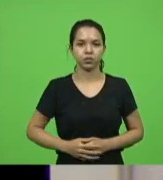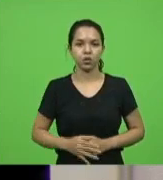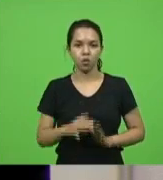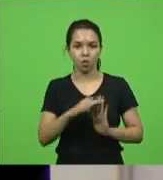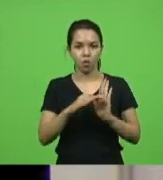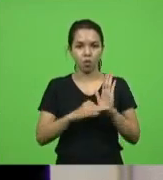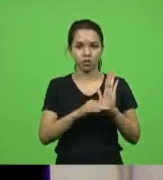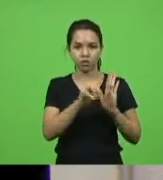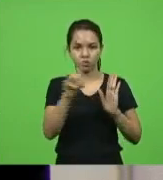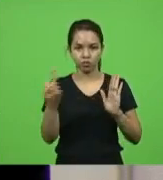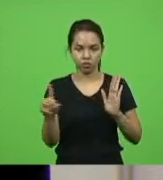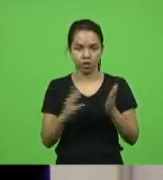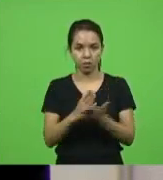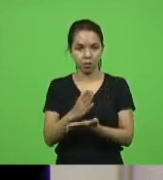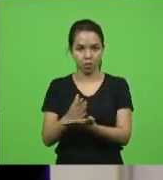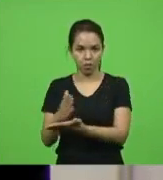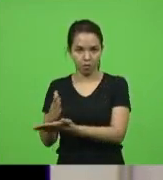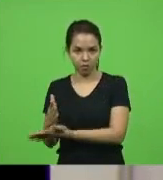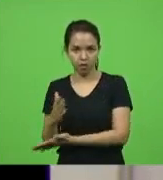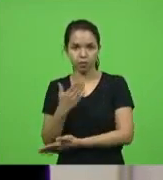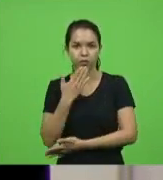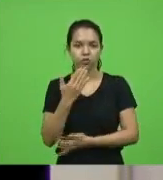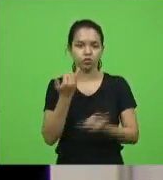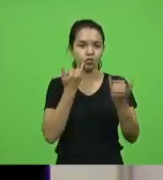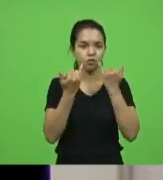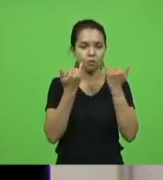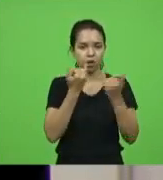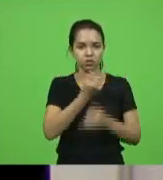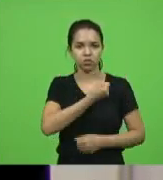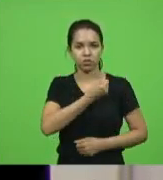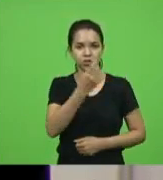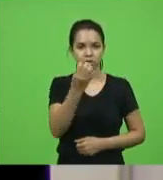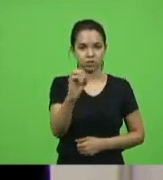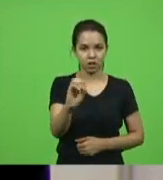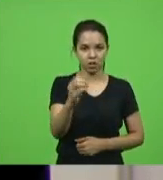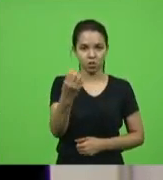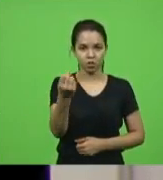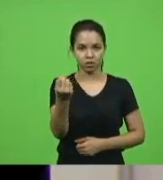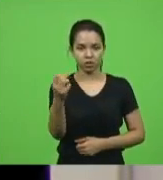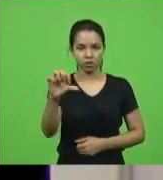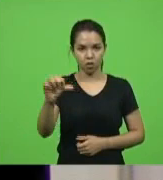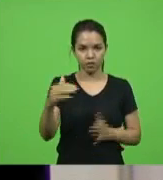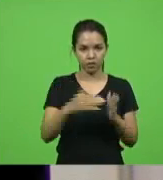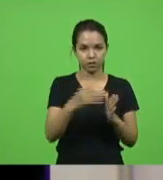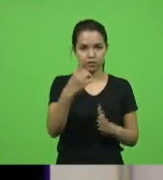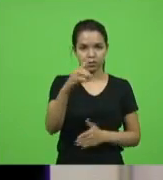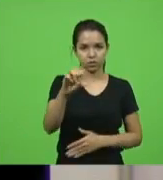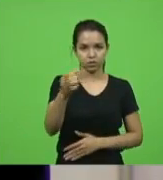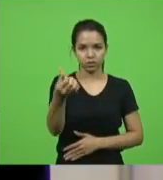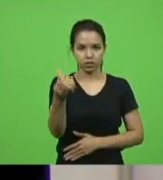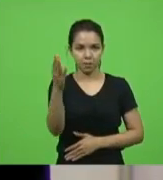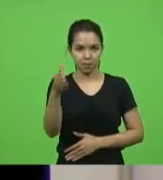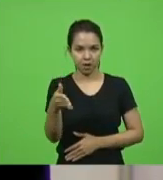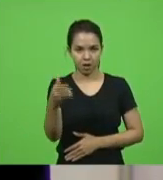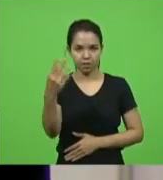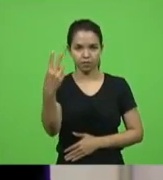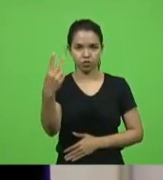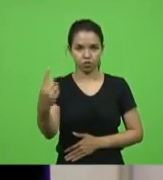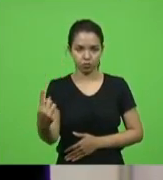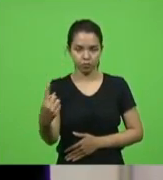dia, foram aprovados os pedidos de informação número 089 a 106 barra 2021